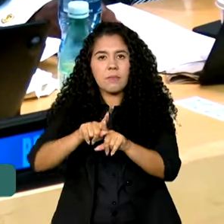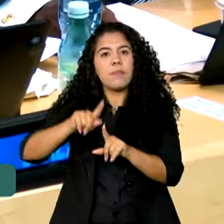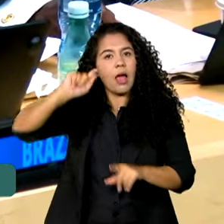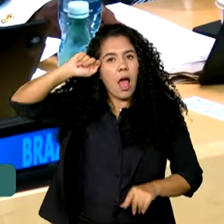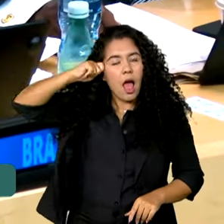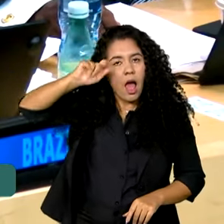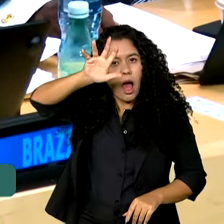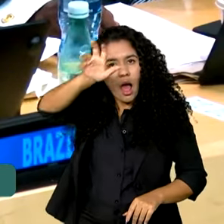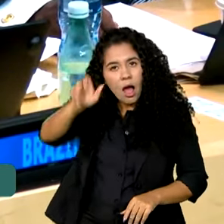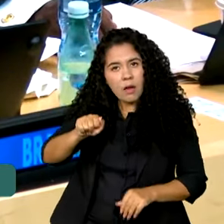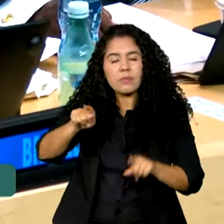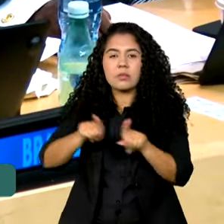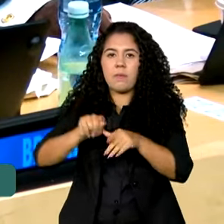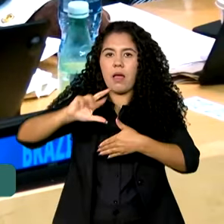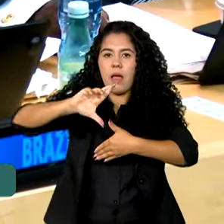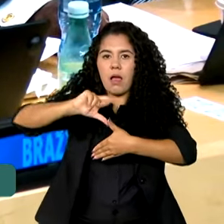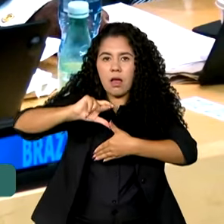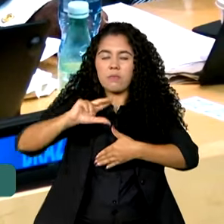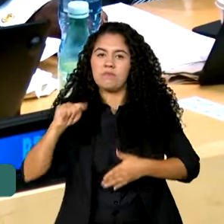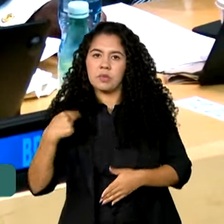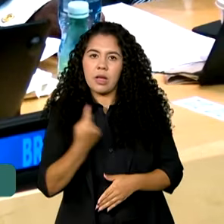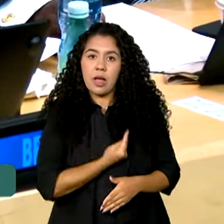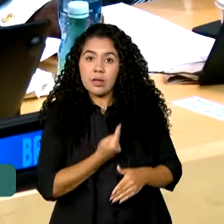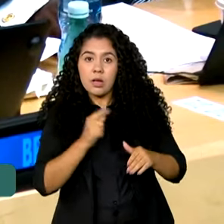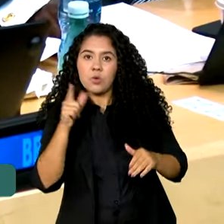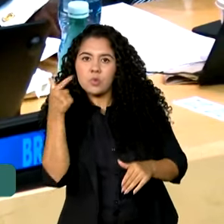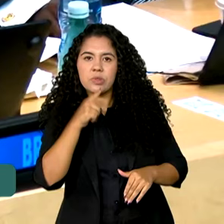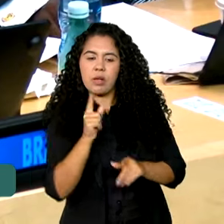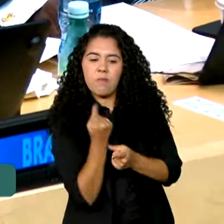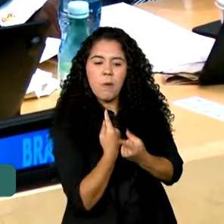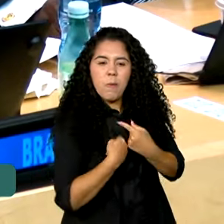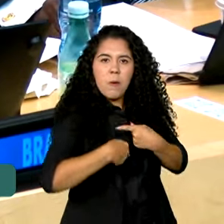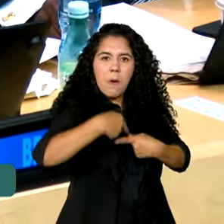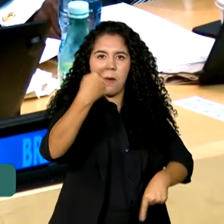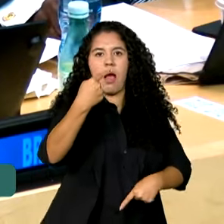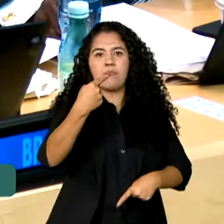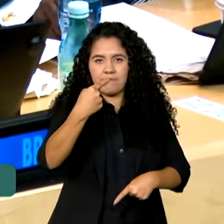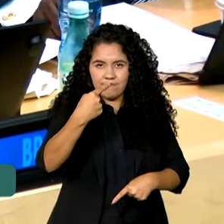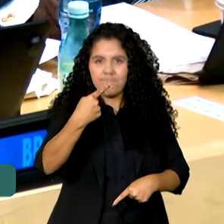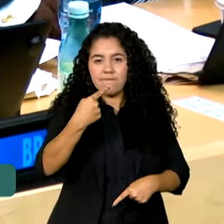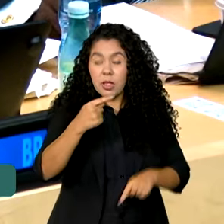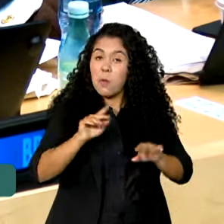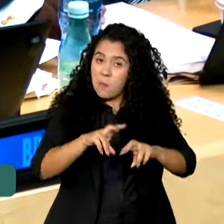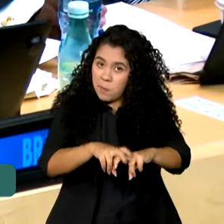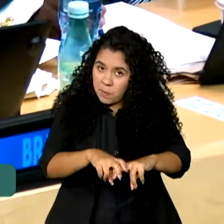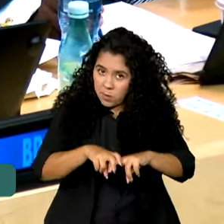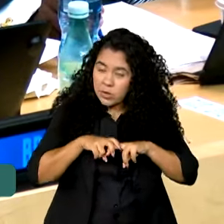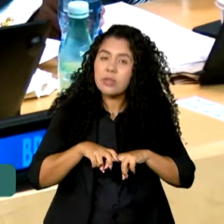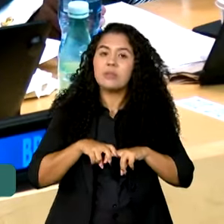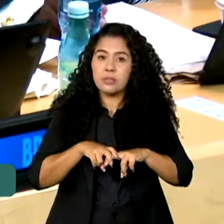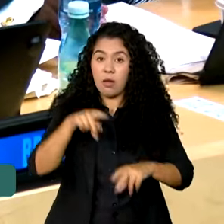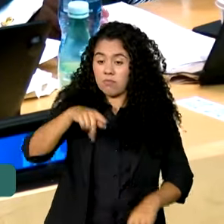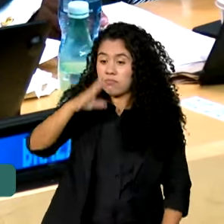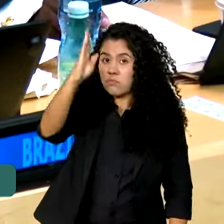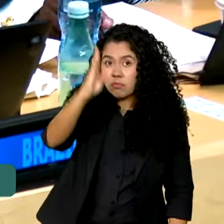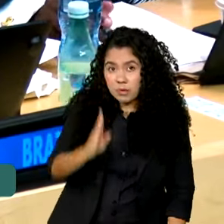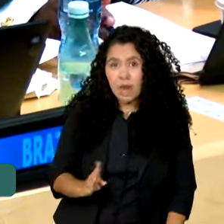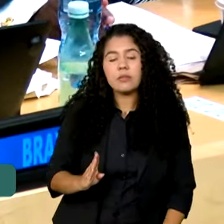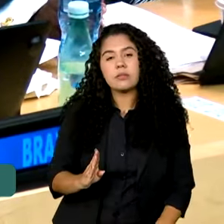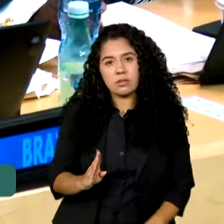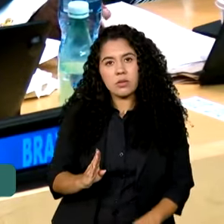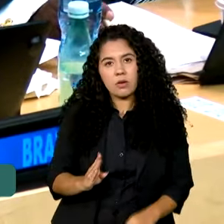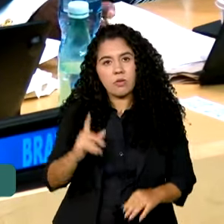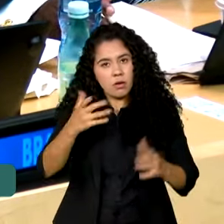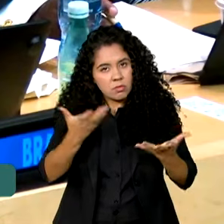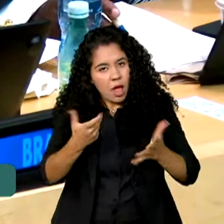teremos mais chances de superar a polarização que paralisa o órgão. Por isso, o Brasil considera